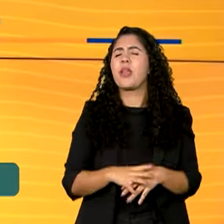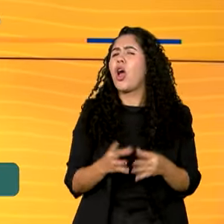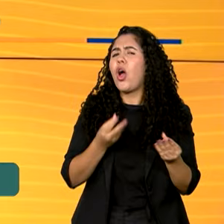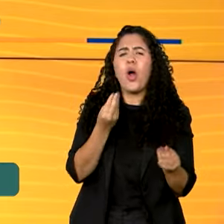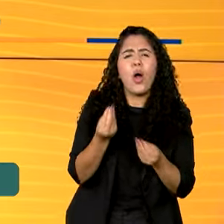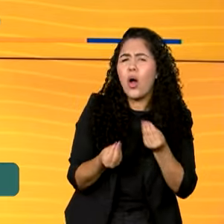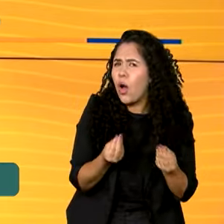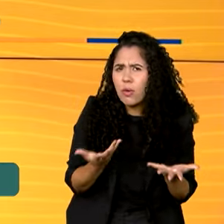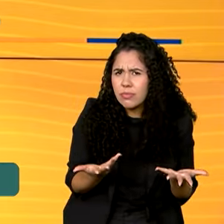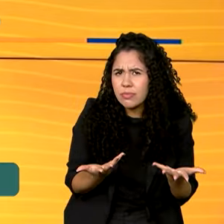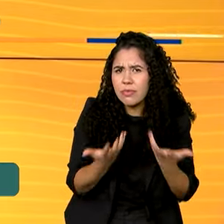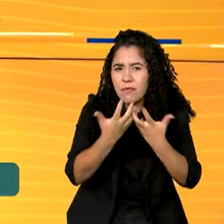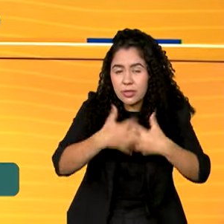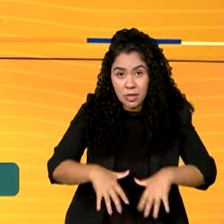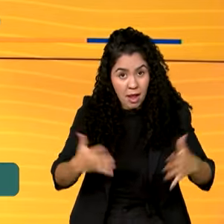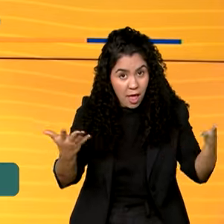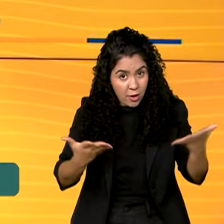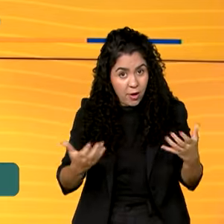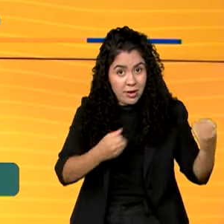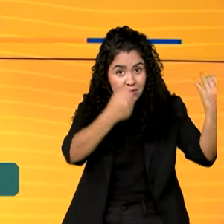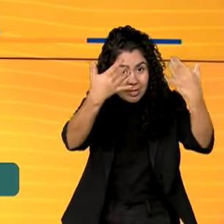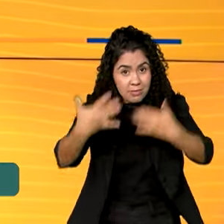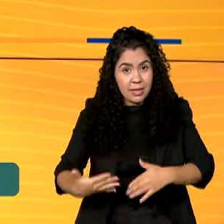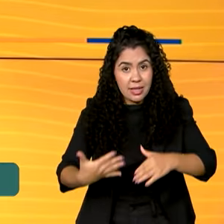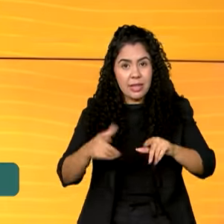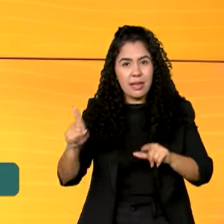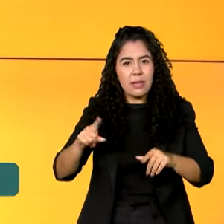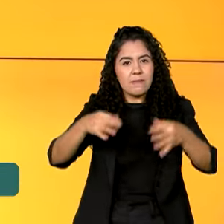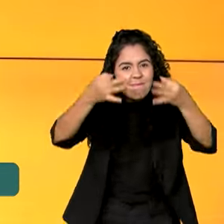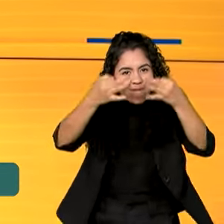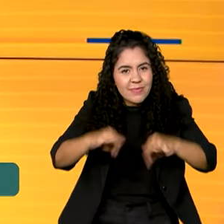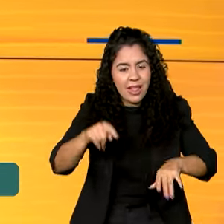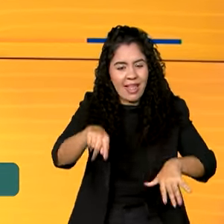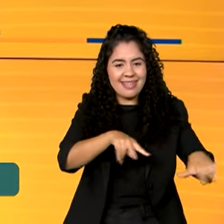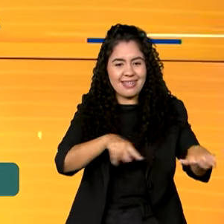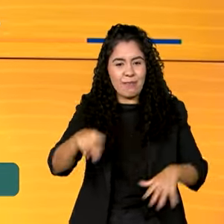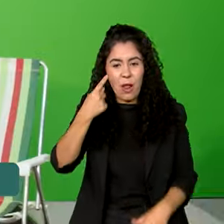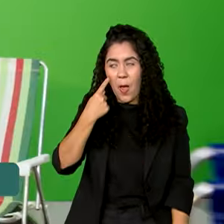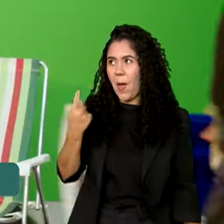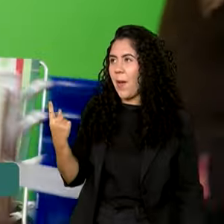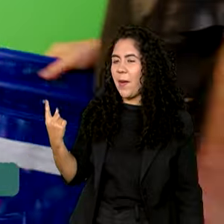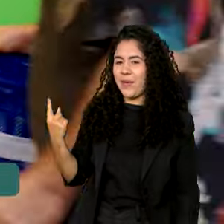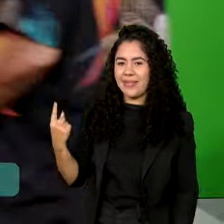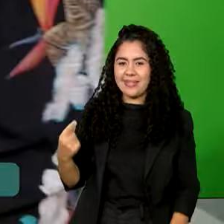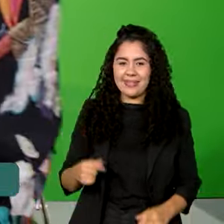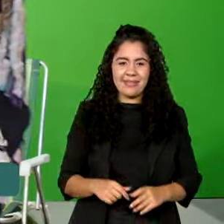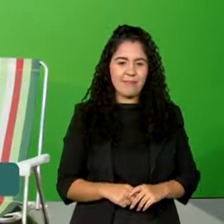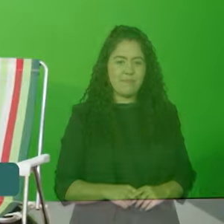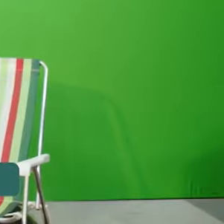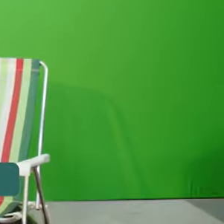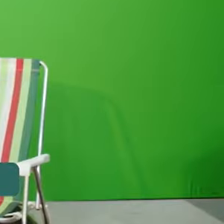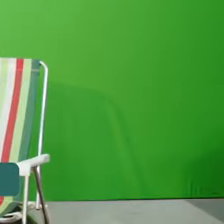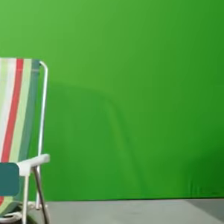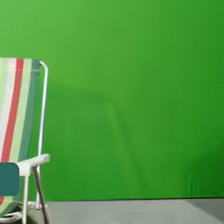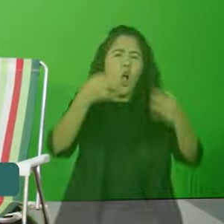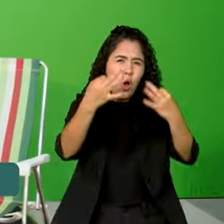feito? A gente vai ficar sabendo agora no quadro Ponto Exato desta semana. Você com certeza já ouviu falar